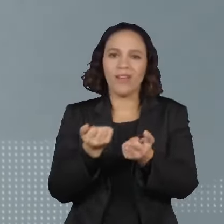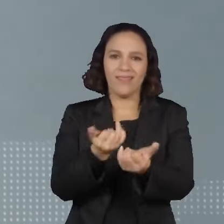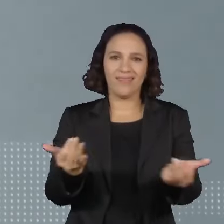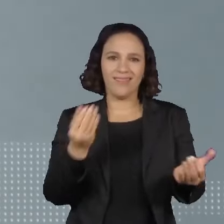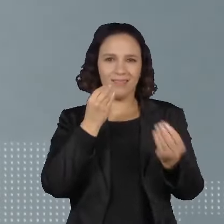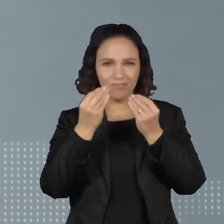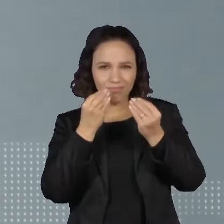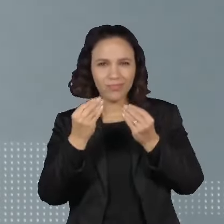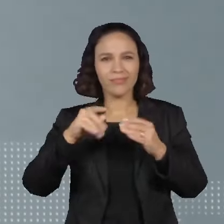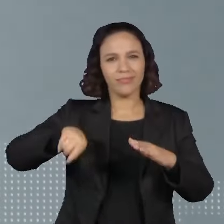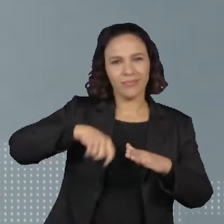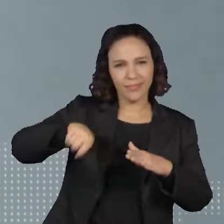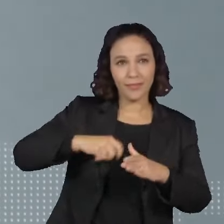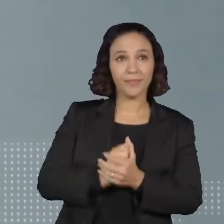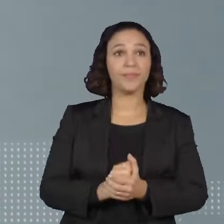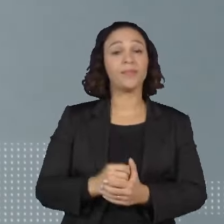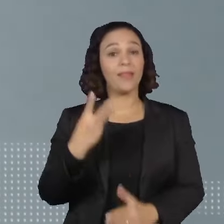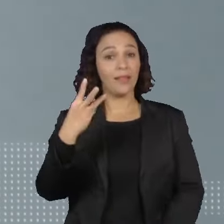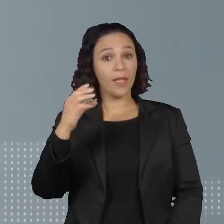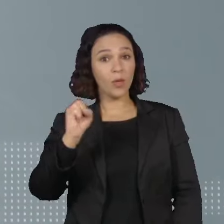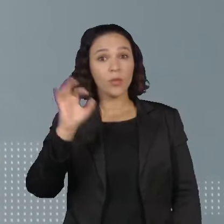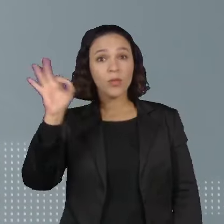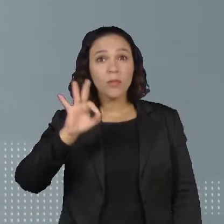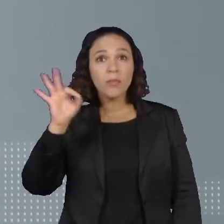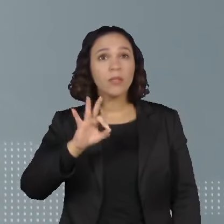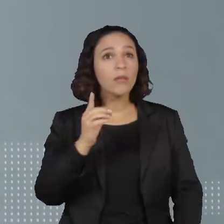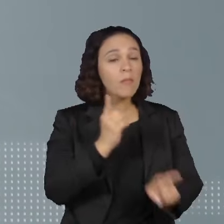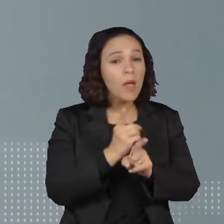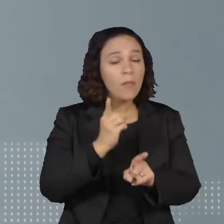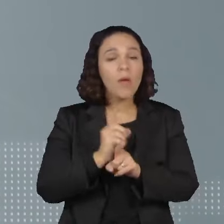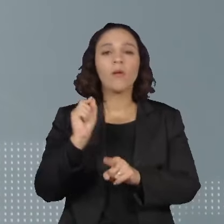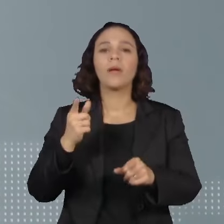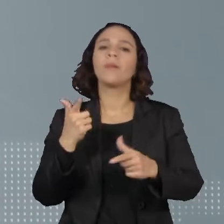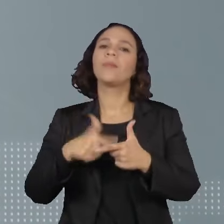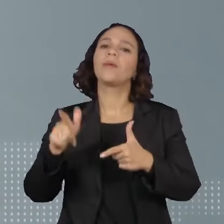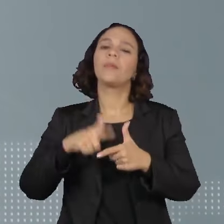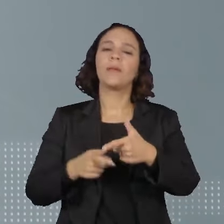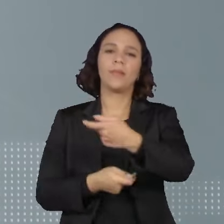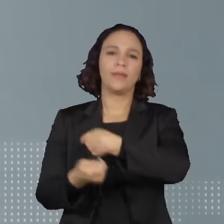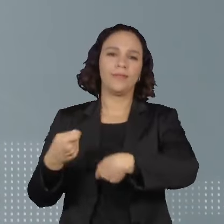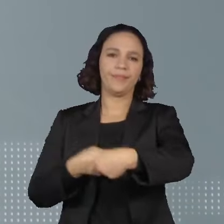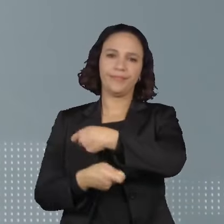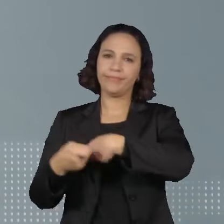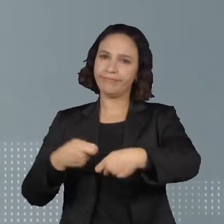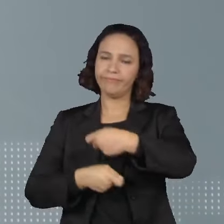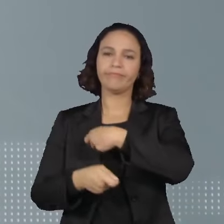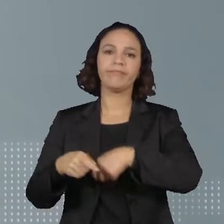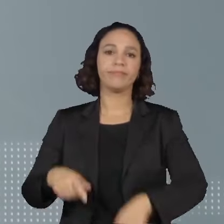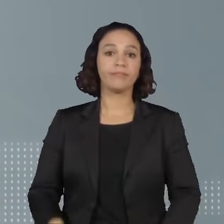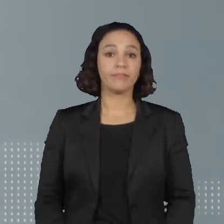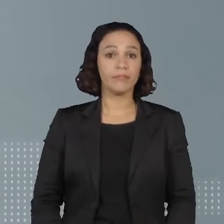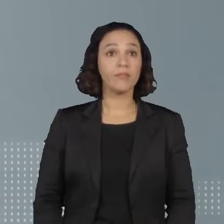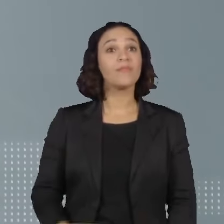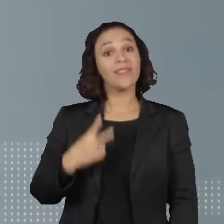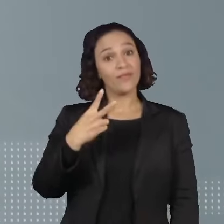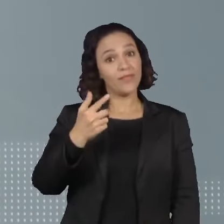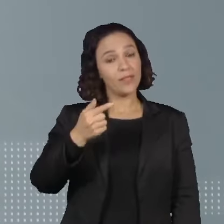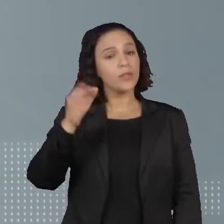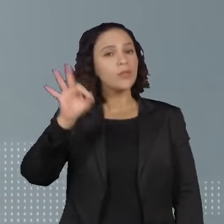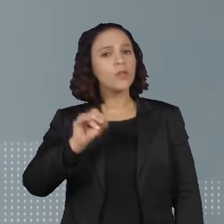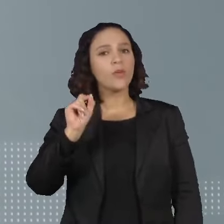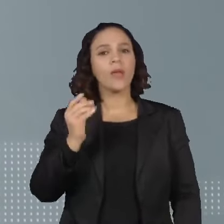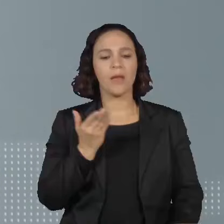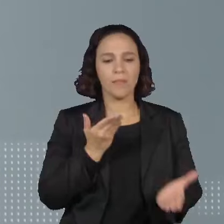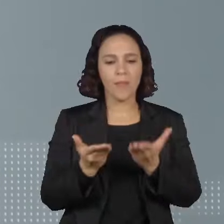-Geral da União, 38% dos achados se referiam a problemas nas áreas de controle administrativo, 27%